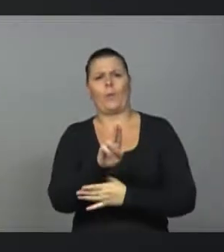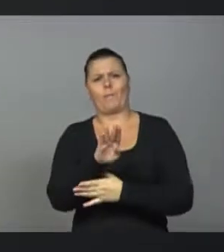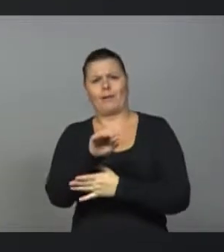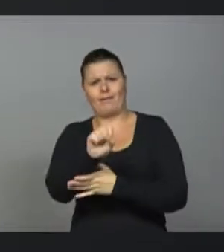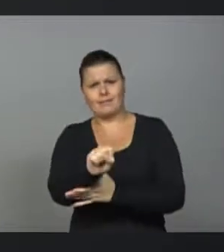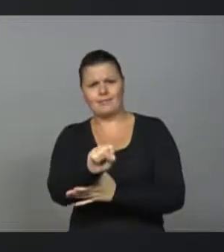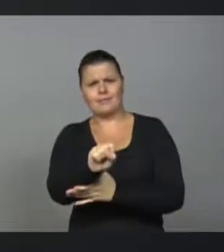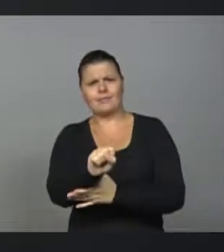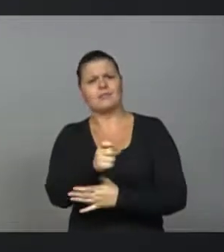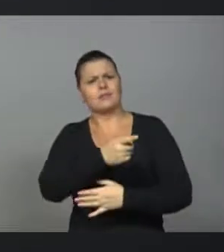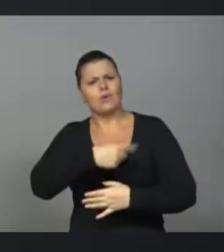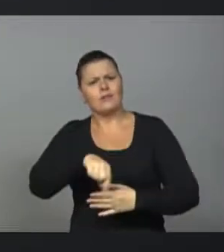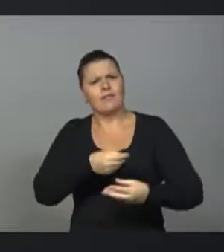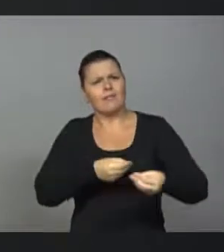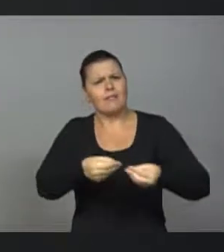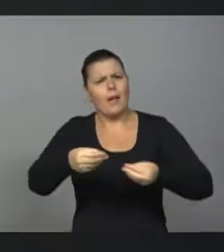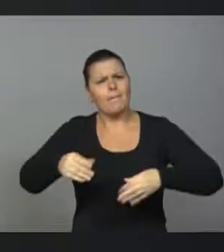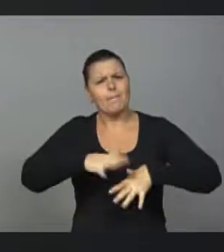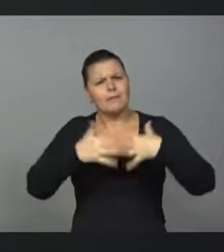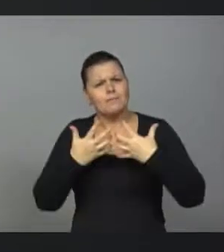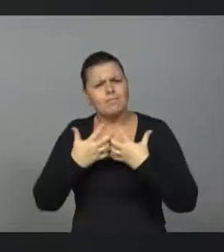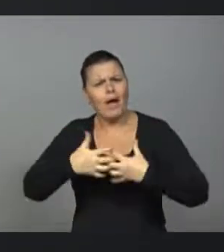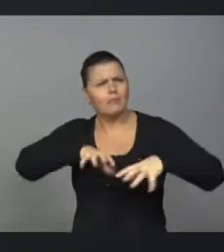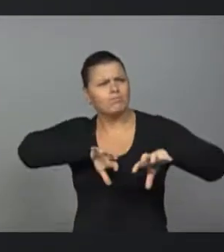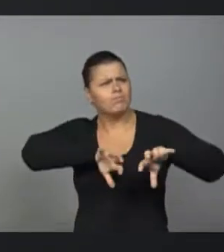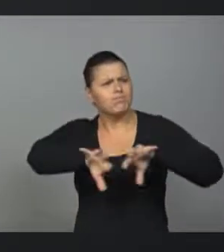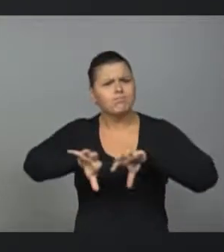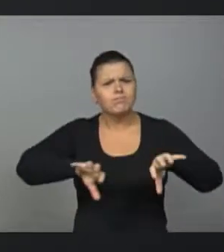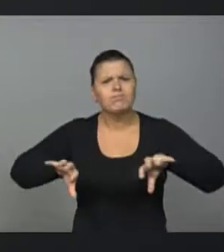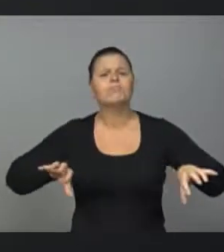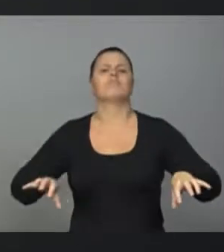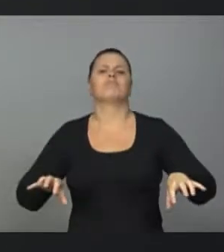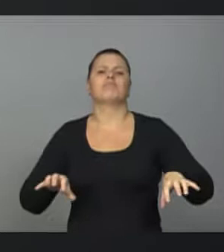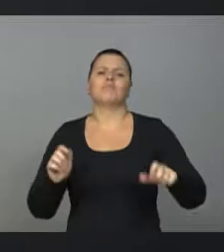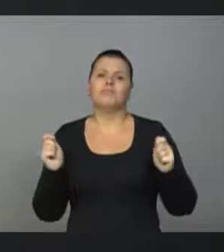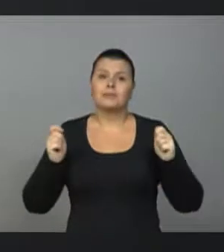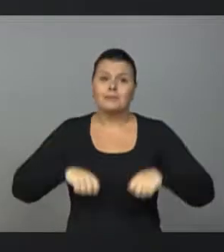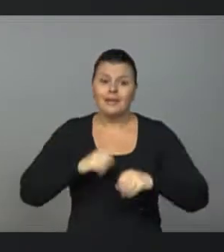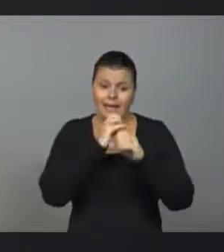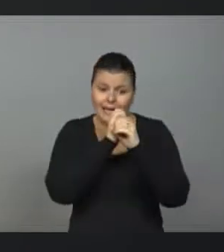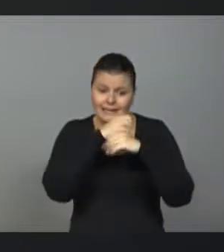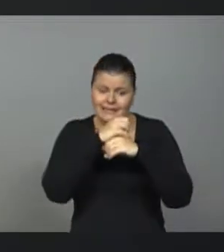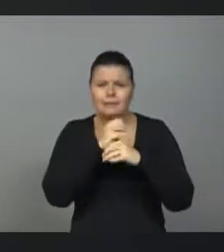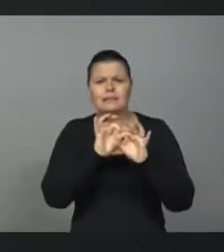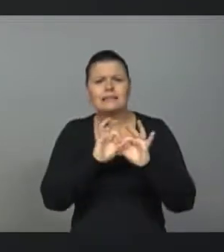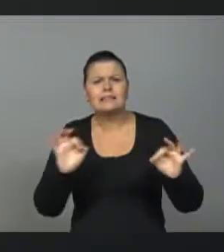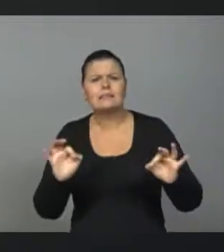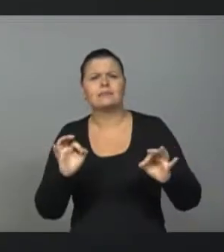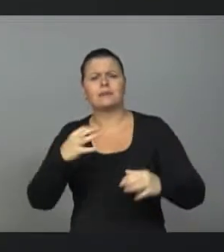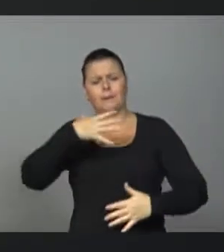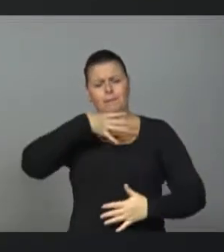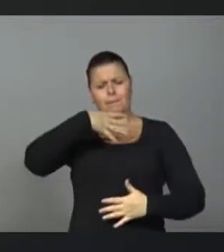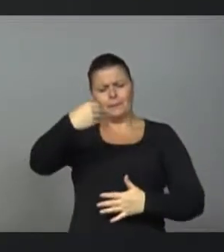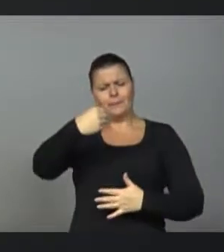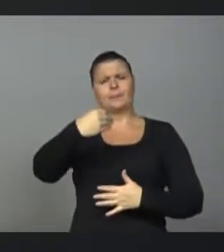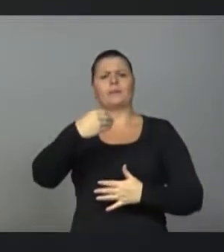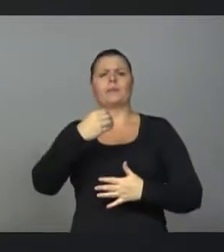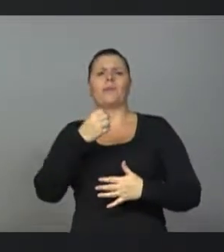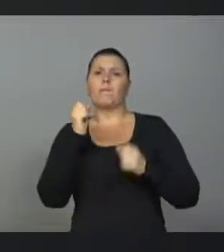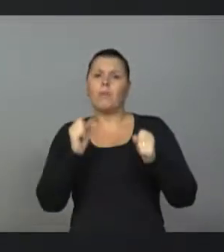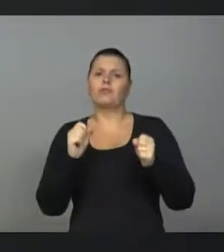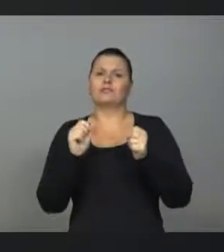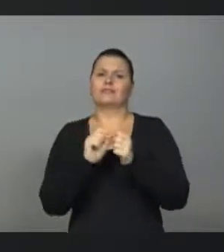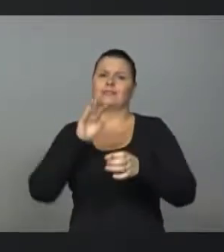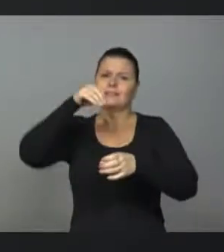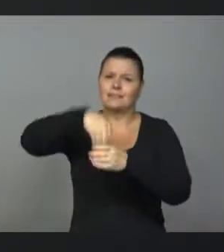possa reequipar estas unidades e permitir que exames mais simples, como o raio-x e outros, possam ser feitos nas